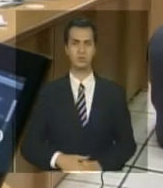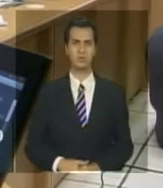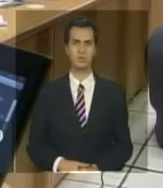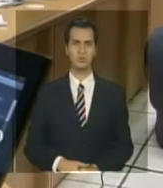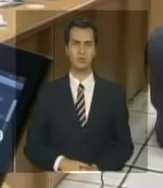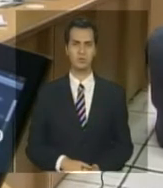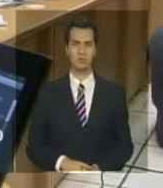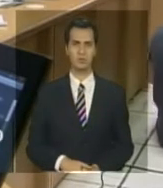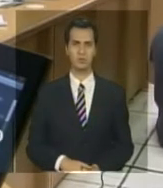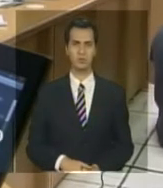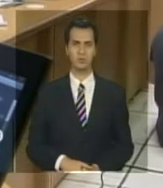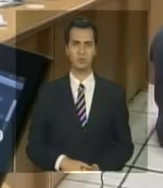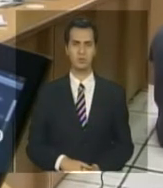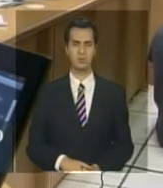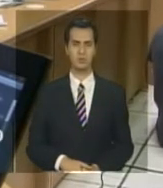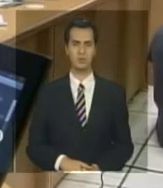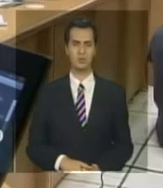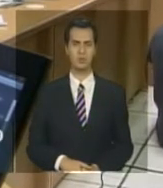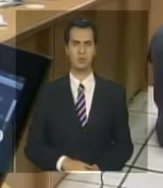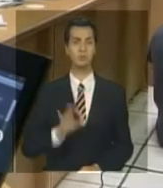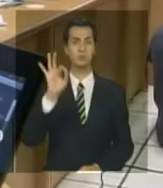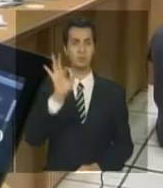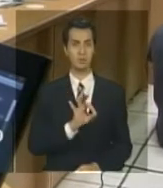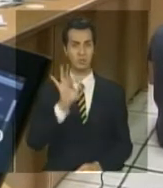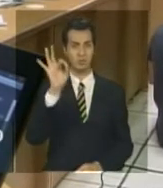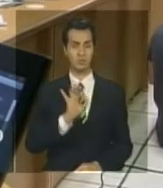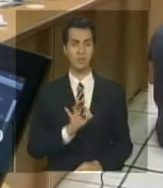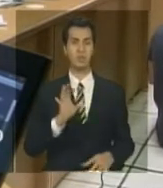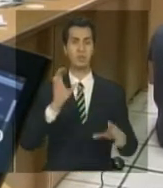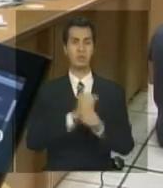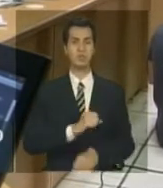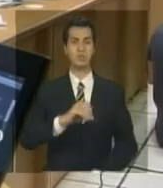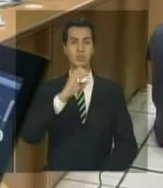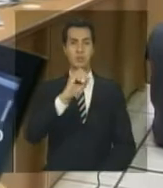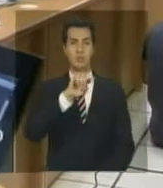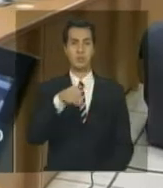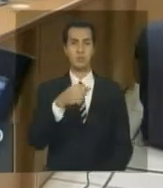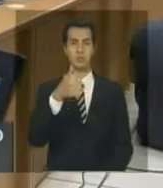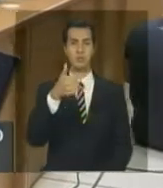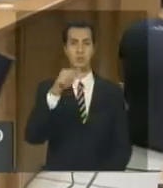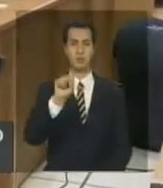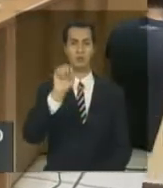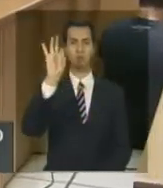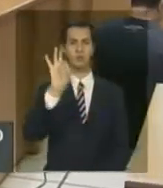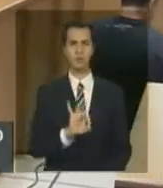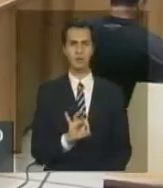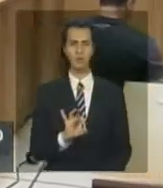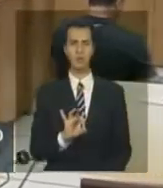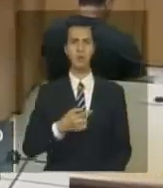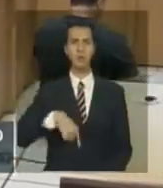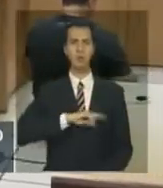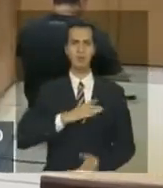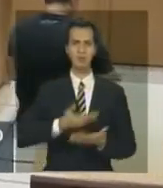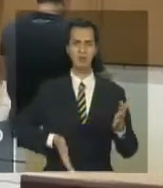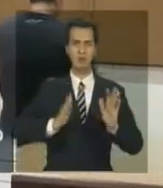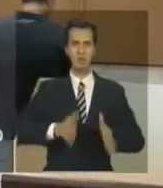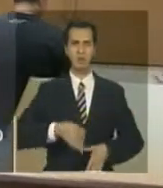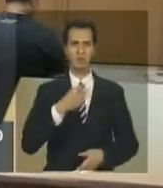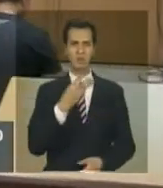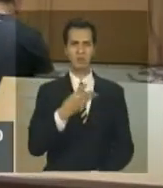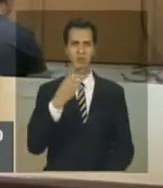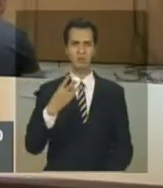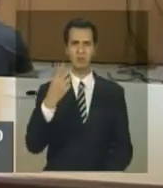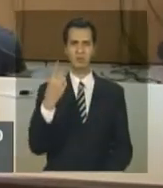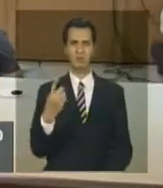taxa que é importante é atualmente de 0,18% do bioma então nós perdemos 331 km²